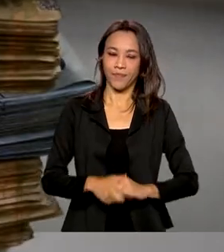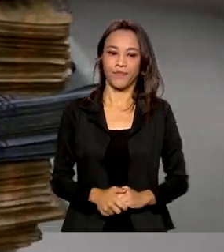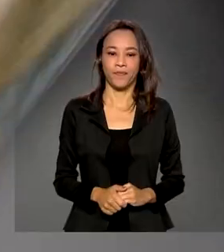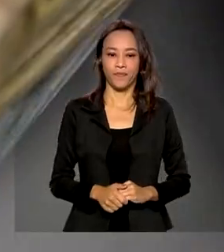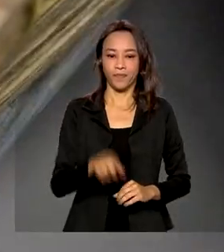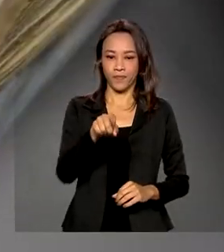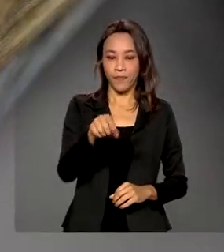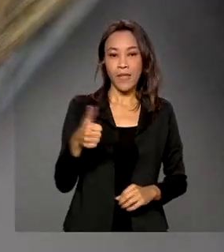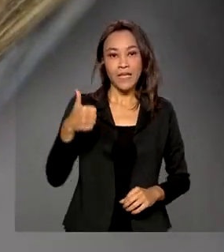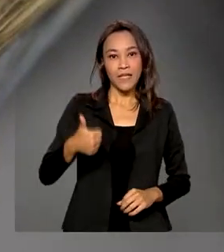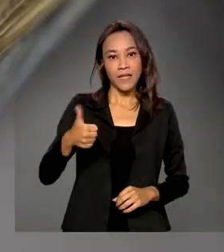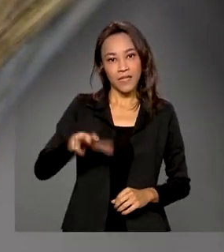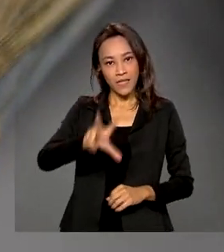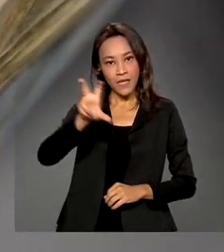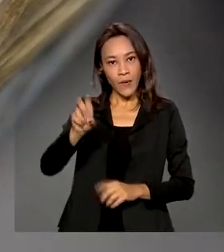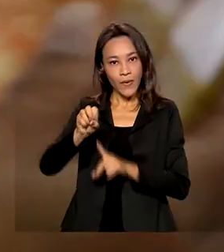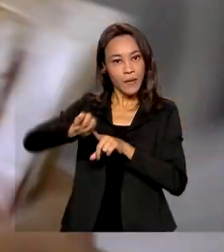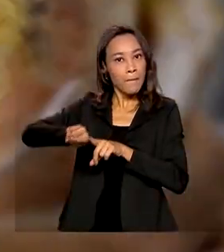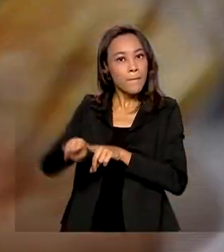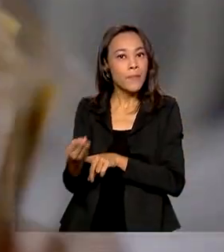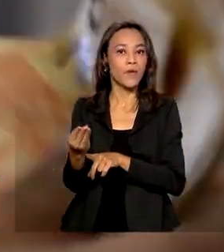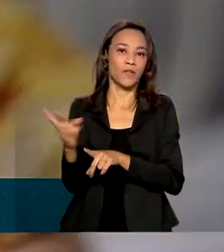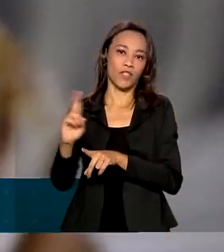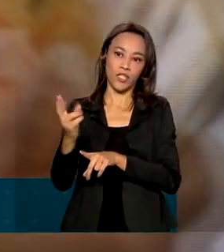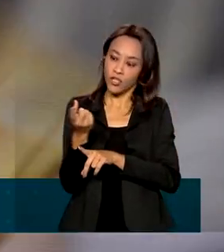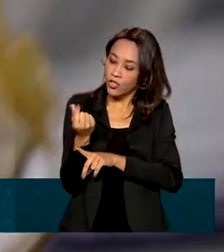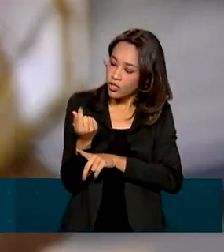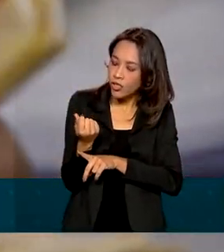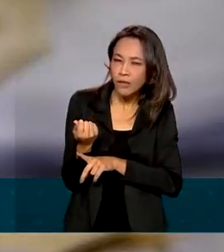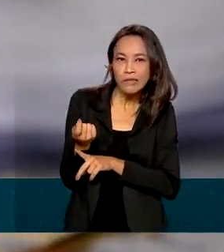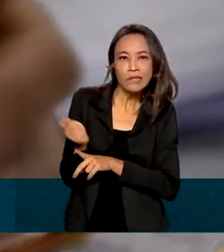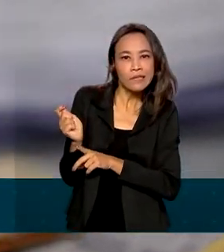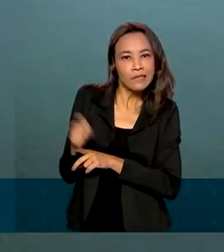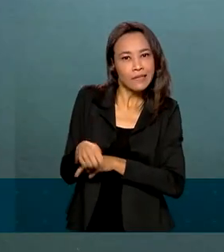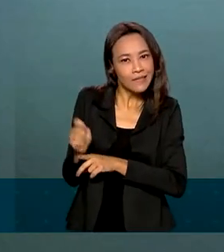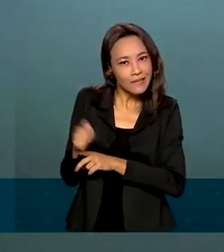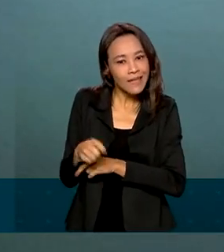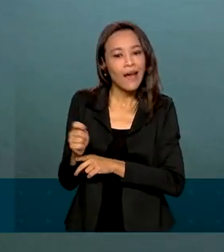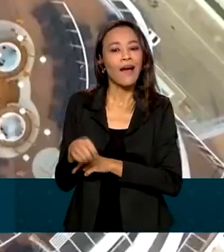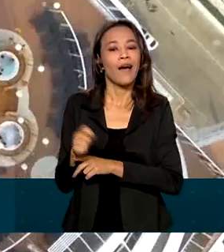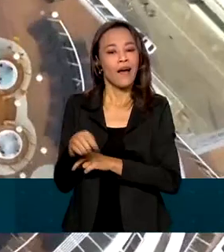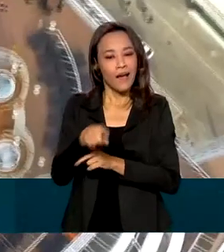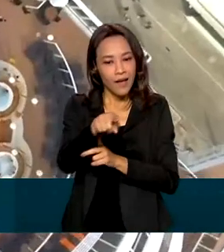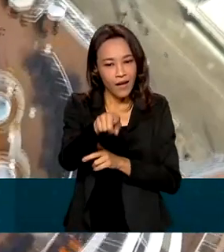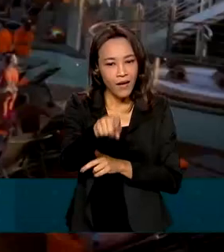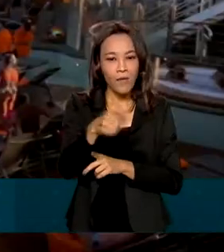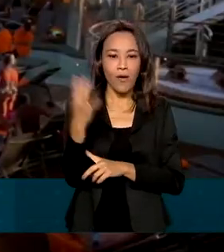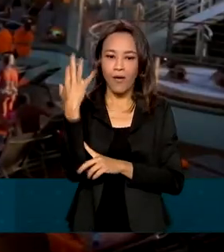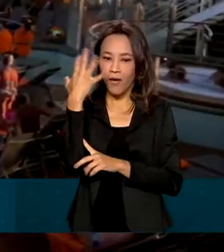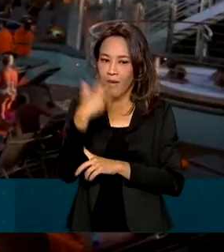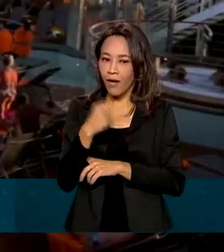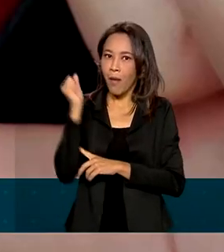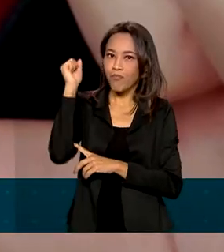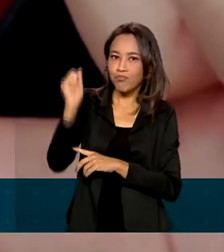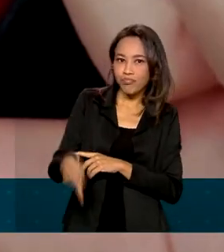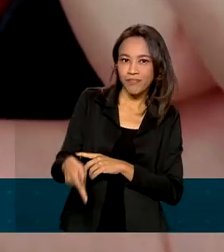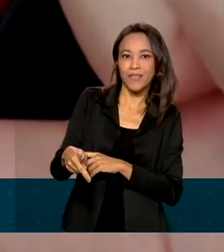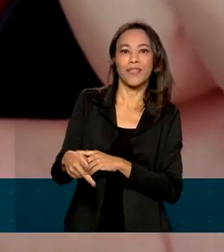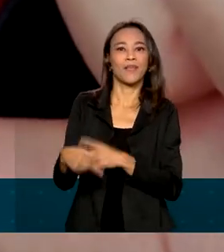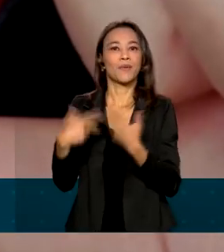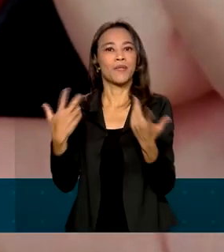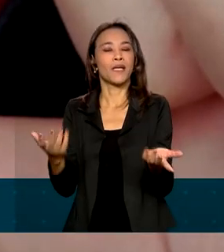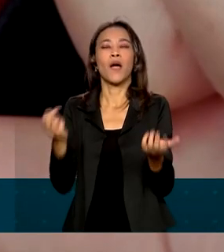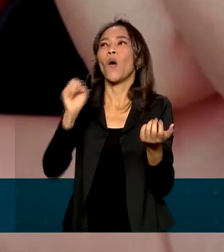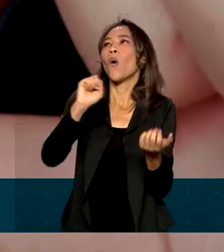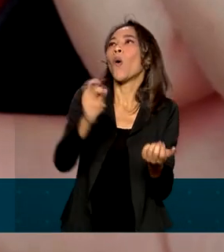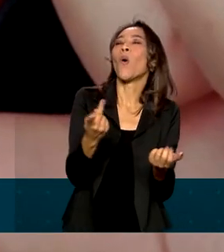150 milhões de reais, dinheiro que dá para parar de trabalhar e contar com uma bela aposentadoria, além de